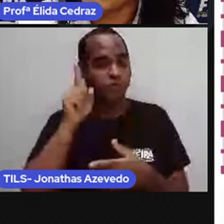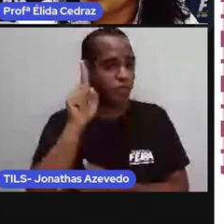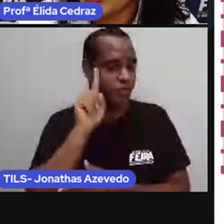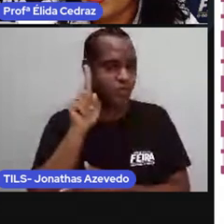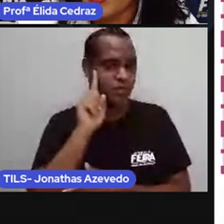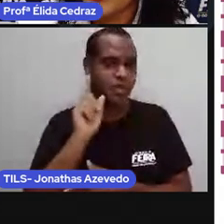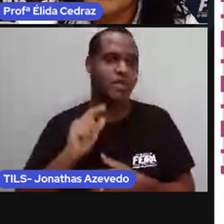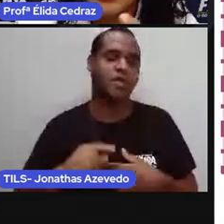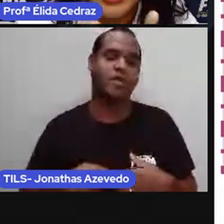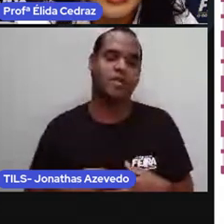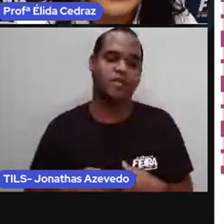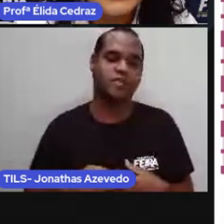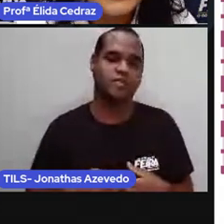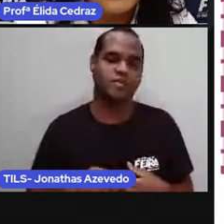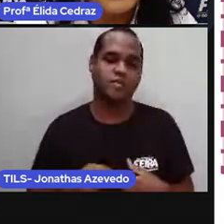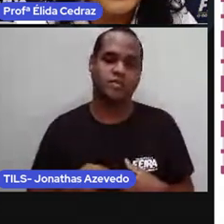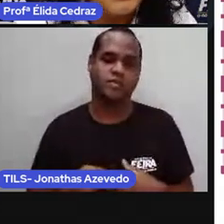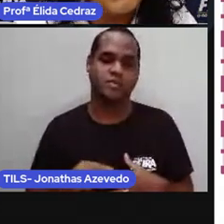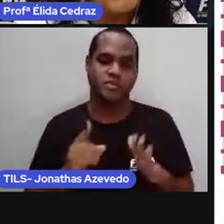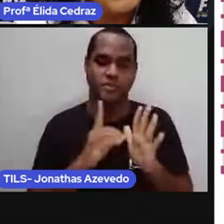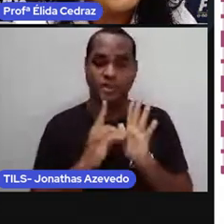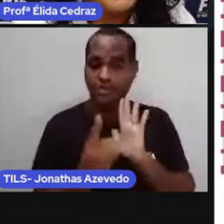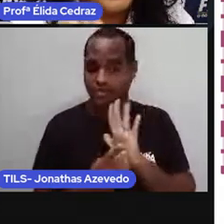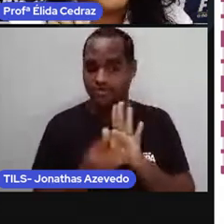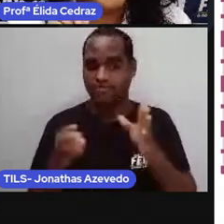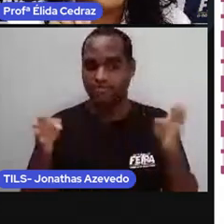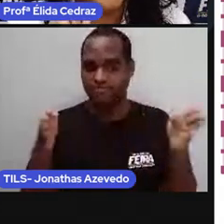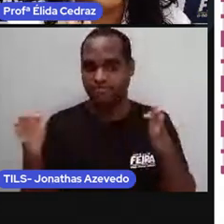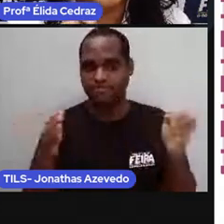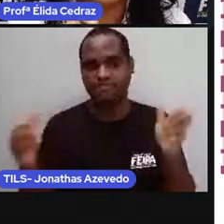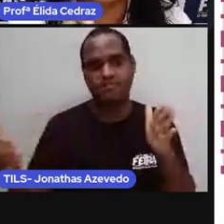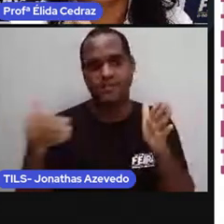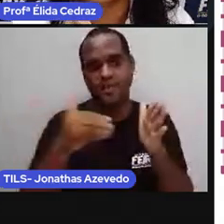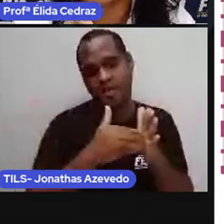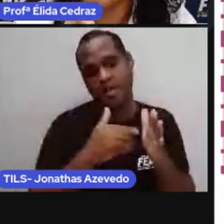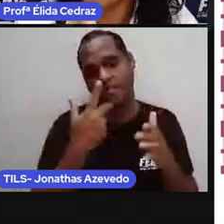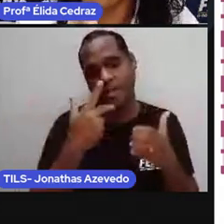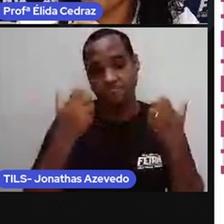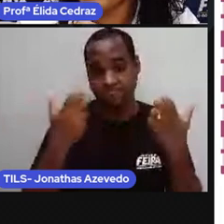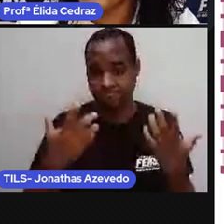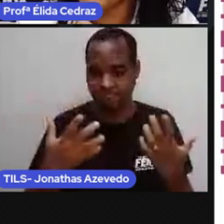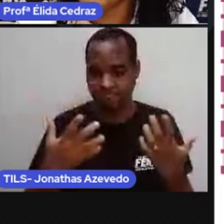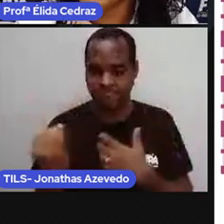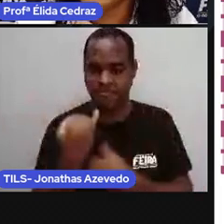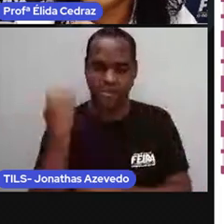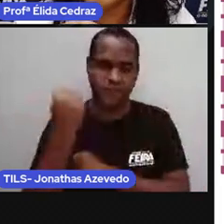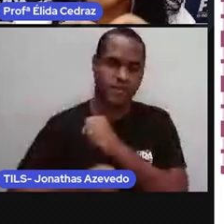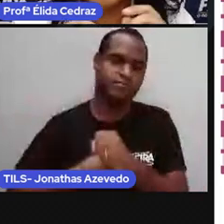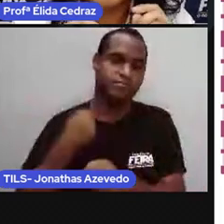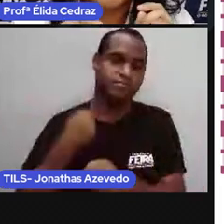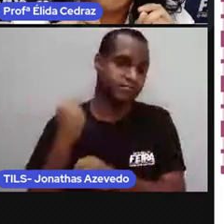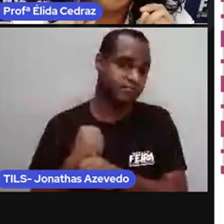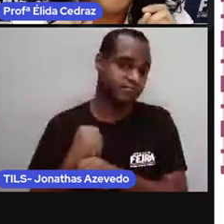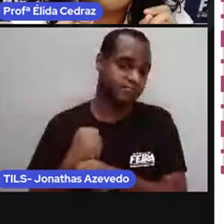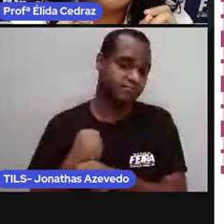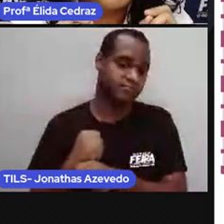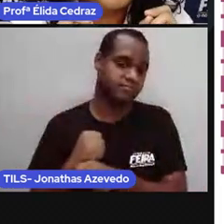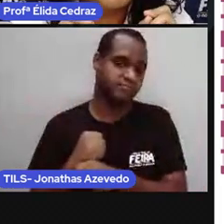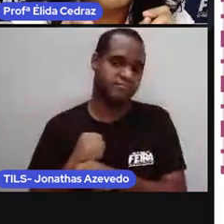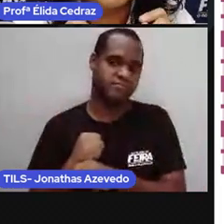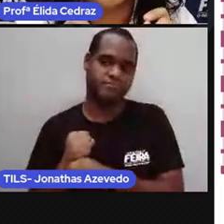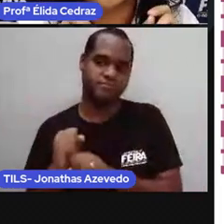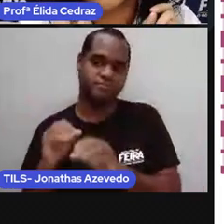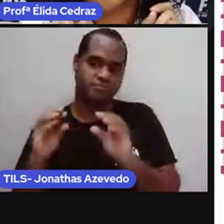É um diário. A linha do tempo, a gente coloca o ano com um